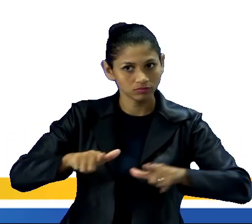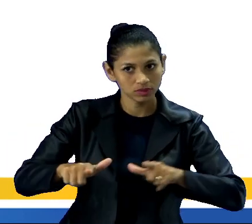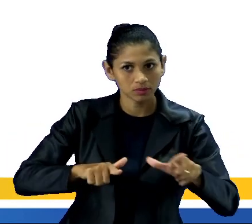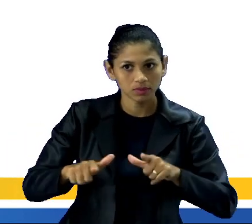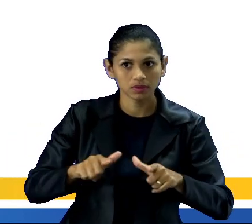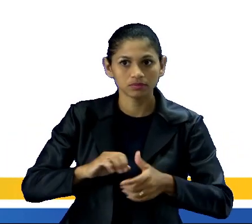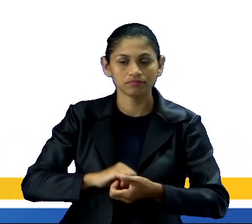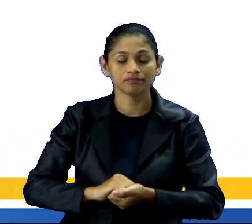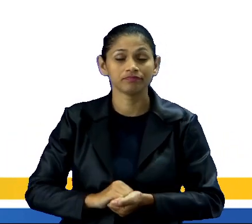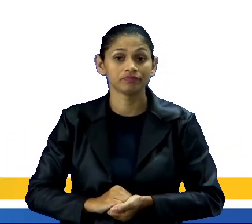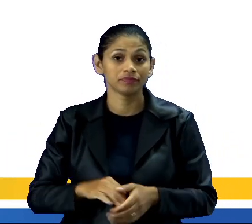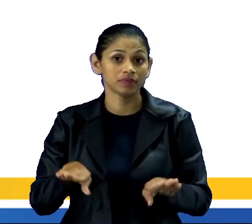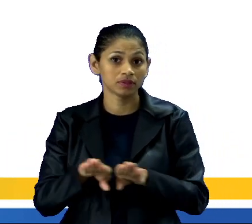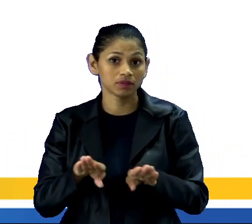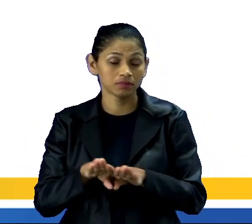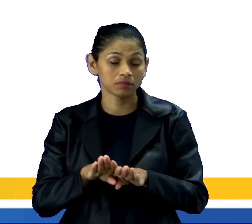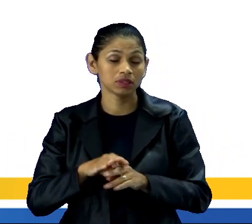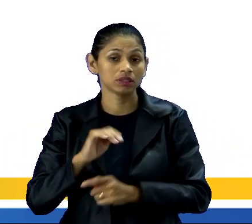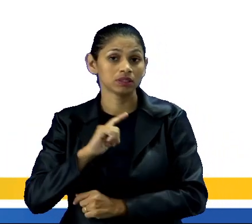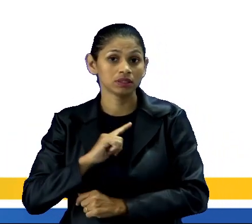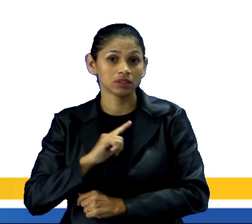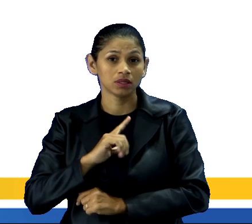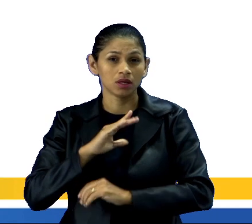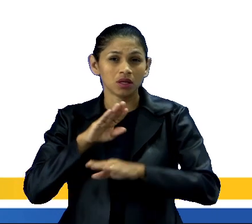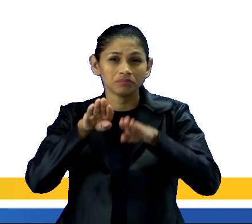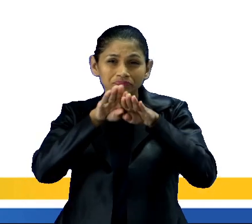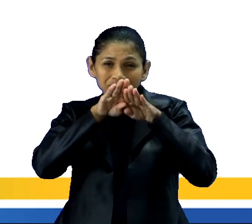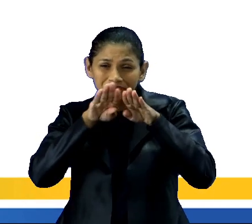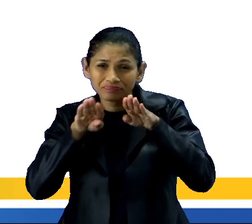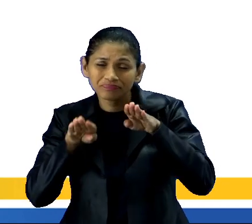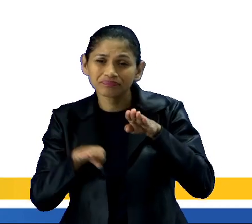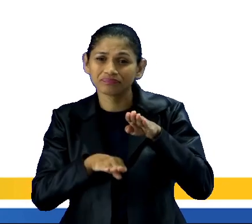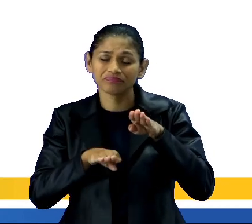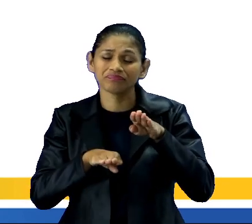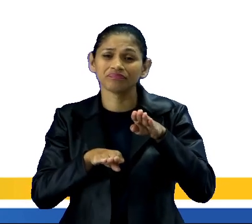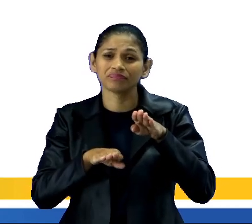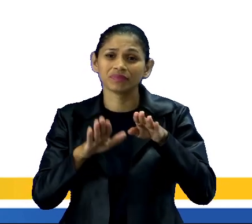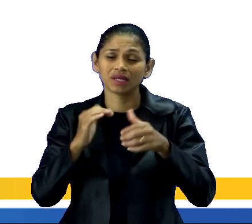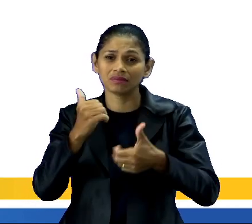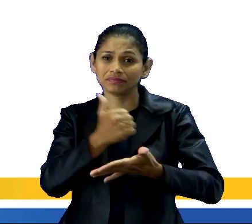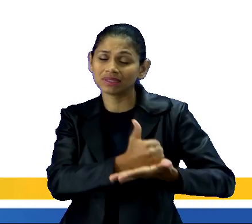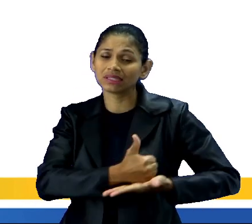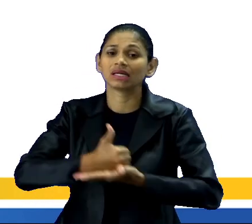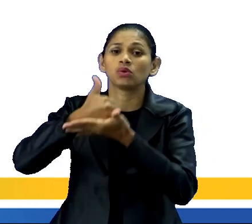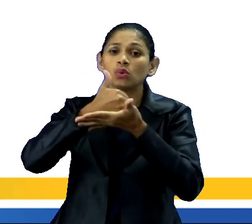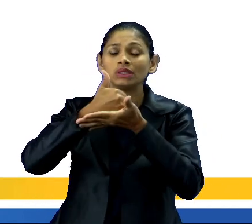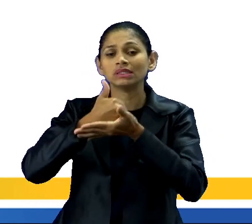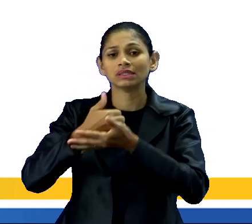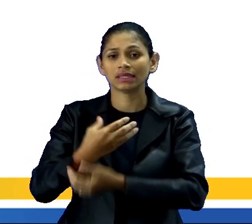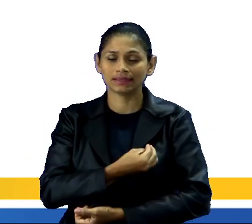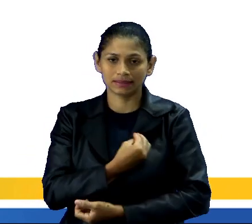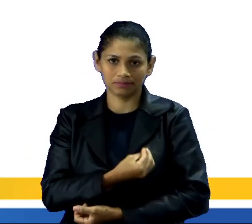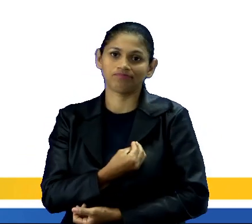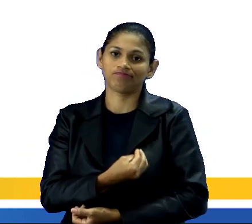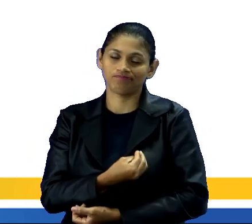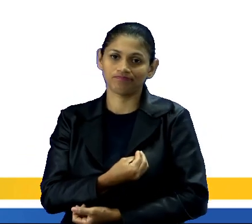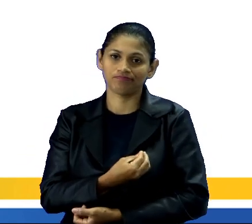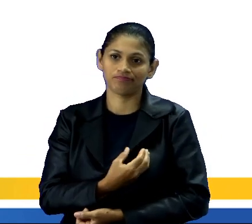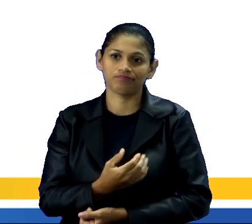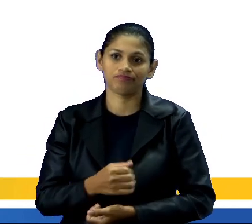e também temos, né, diminuição da qualidade de vida nas grandes cidades em razão de problemas